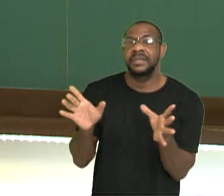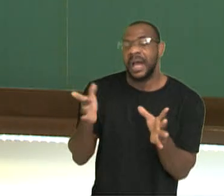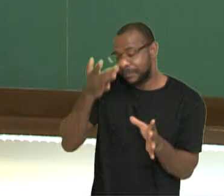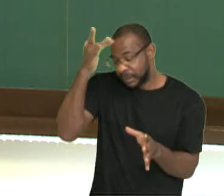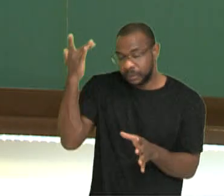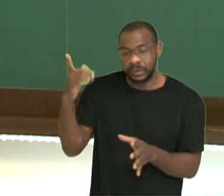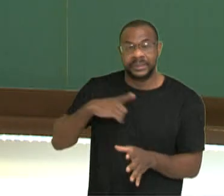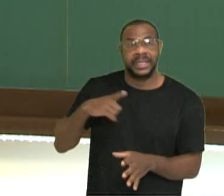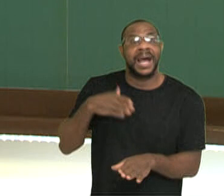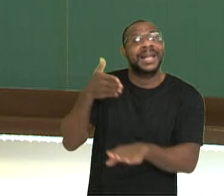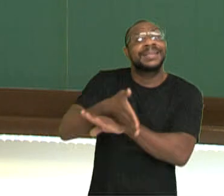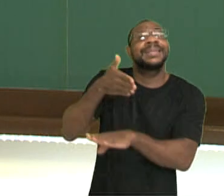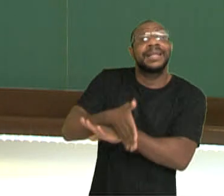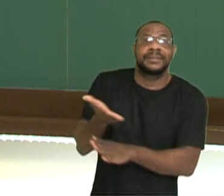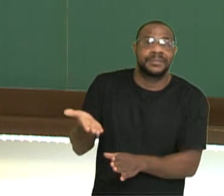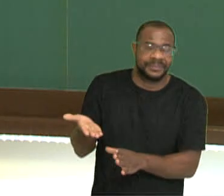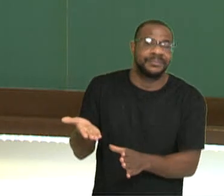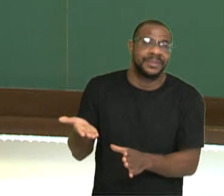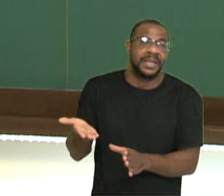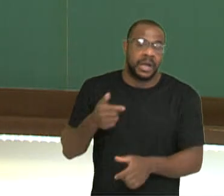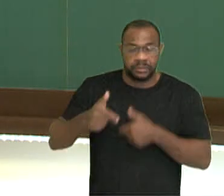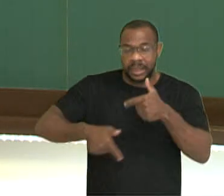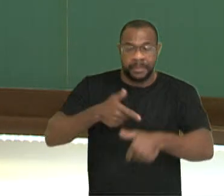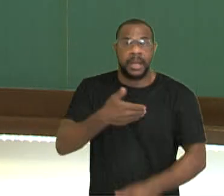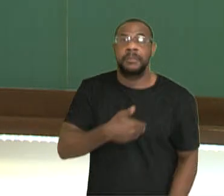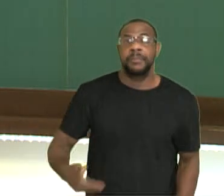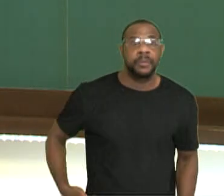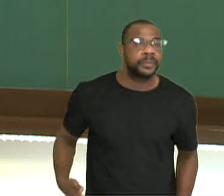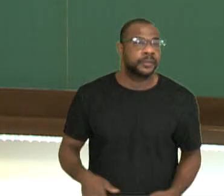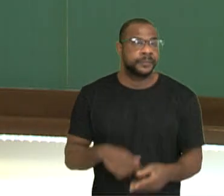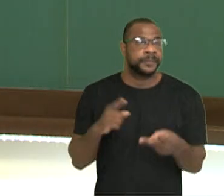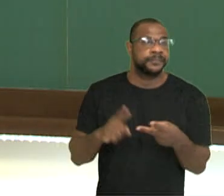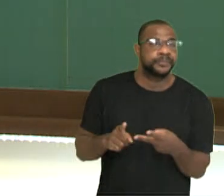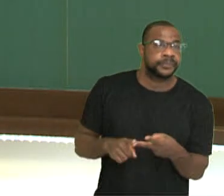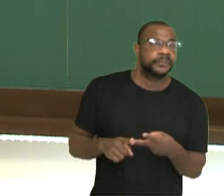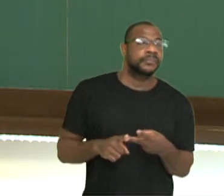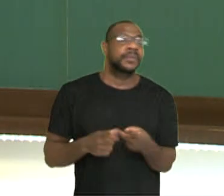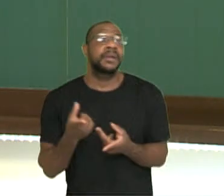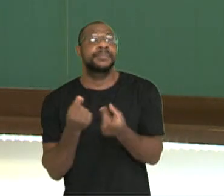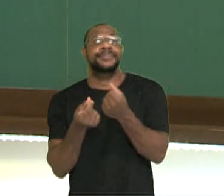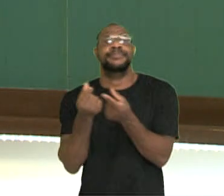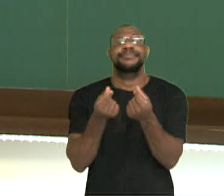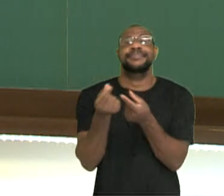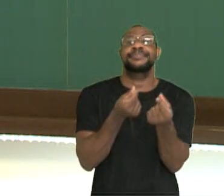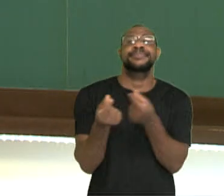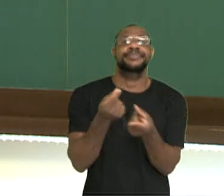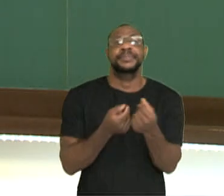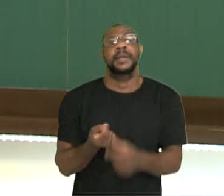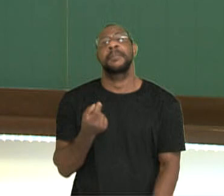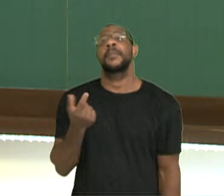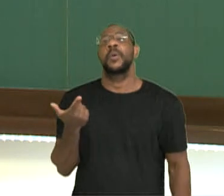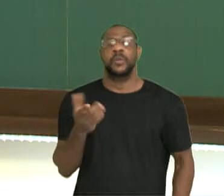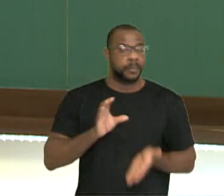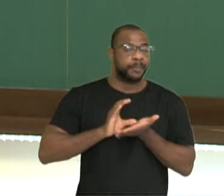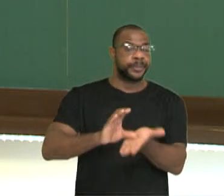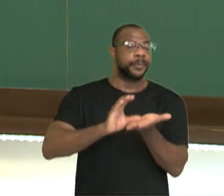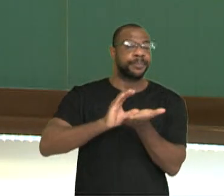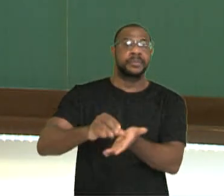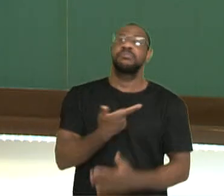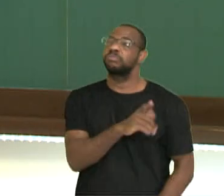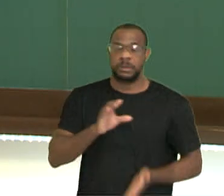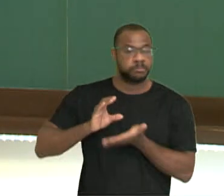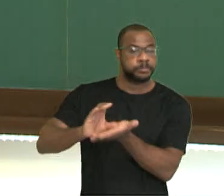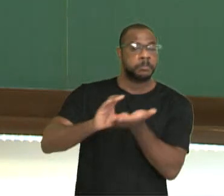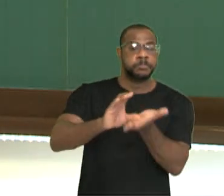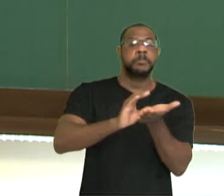sua vida. Fatores econômicos. Sistema fiscal inadequado, pouco investimento social. Se não há um investimento